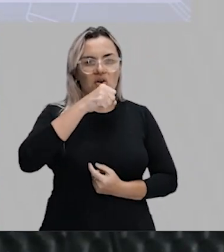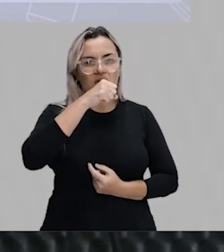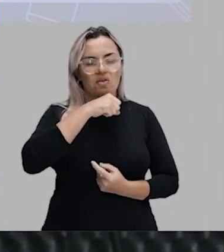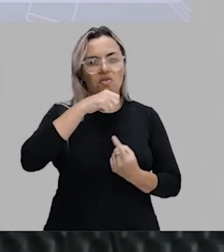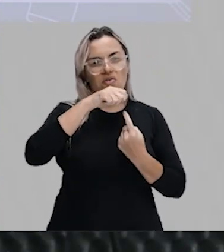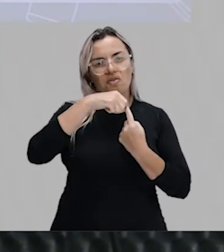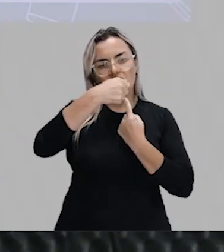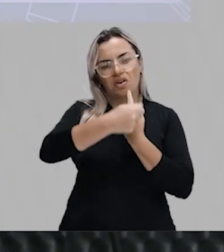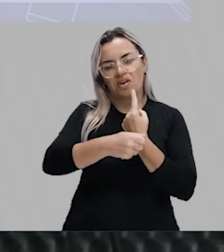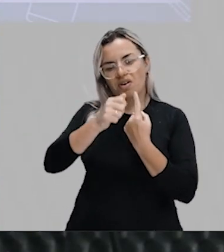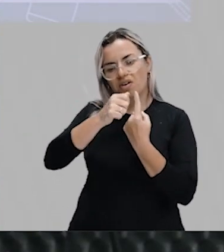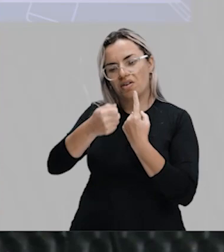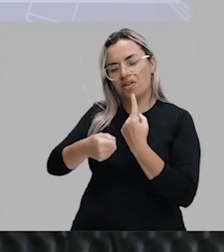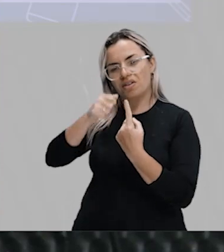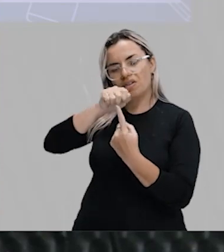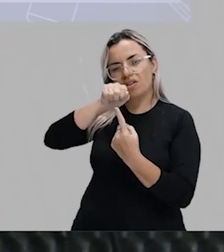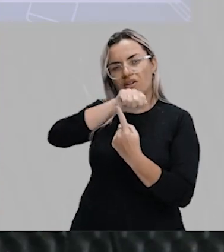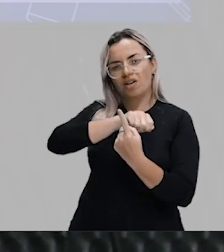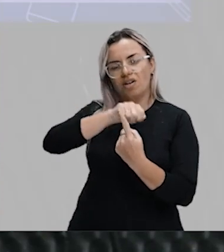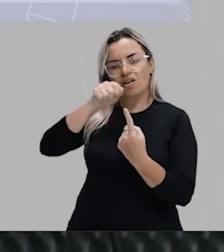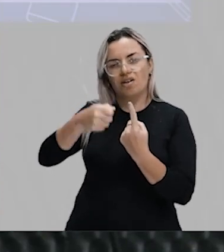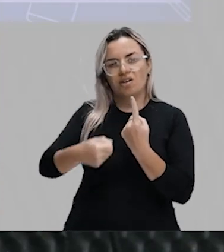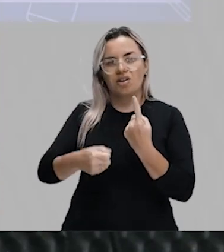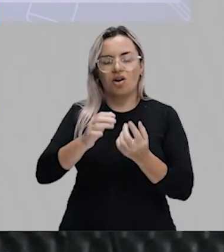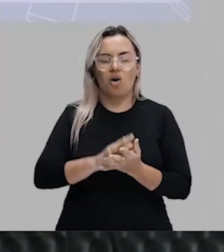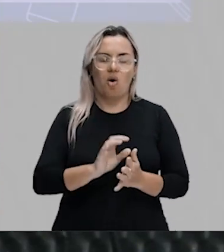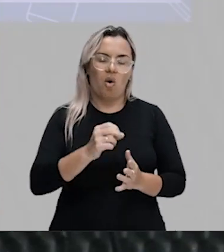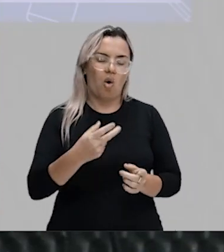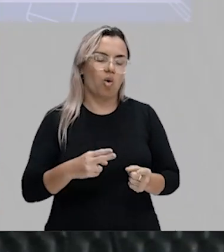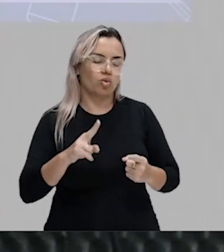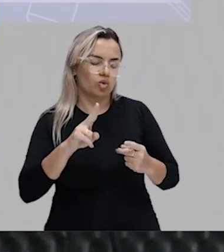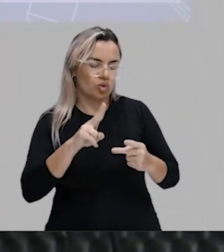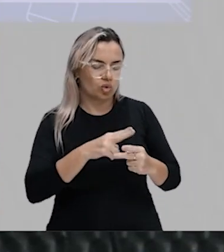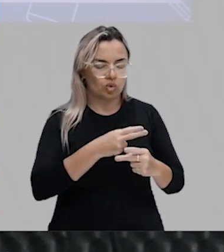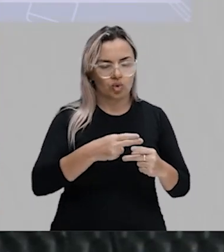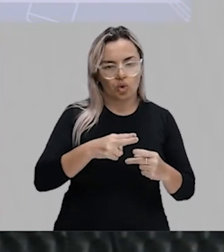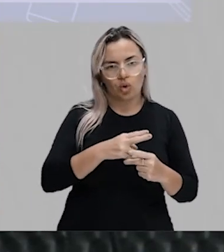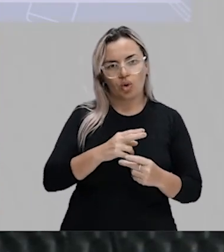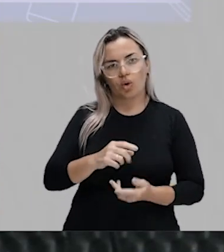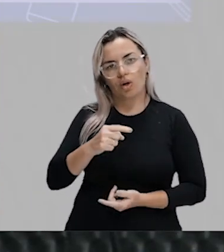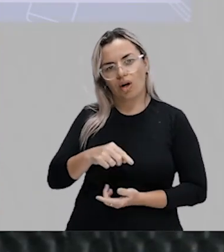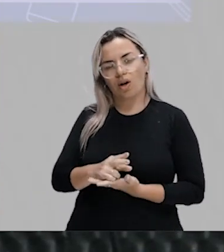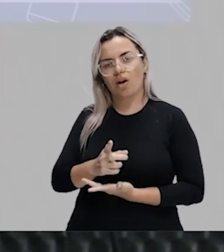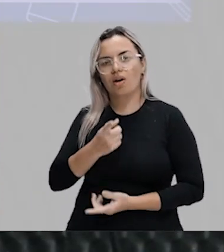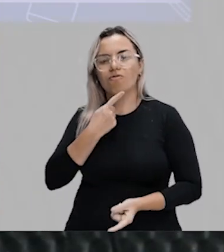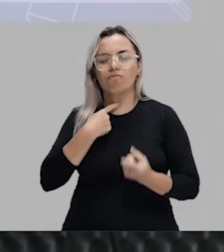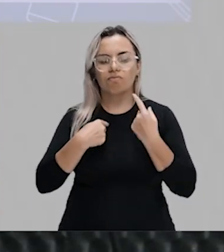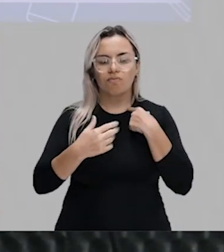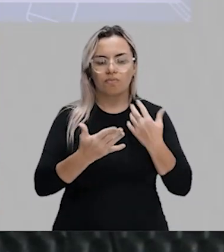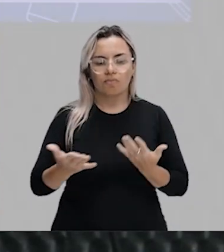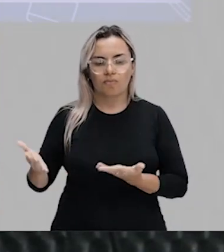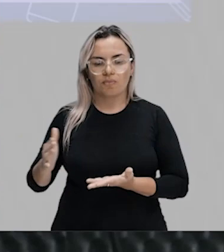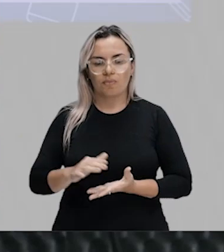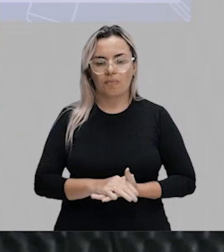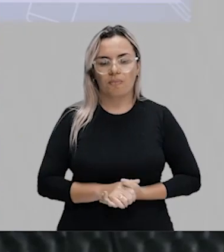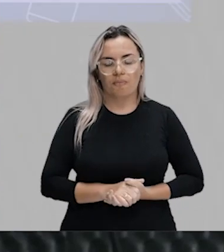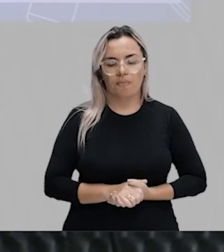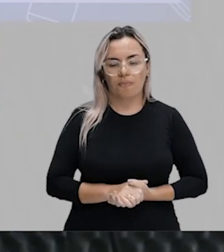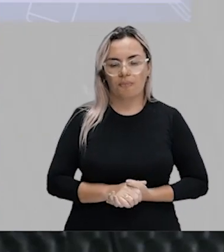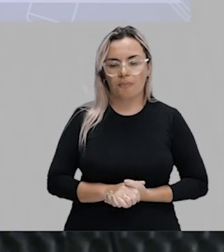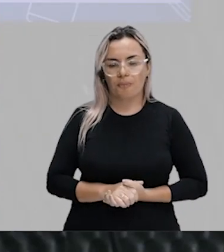Ficar com vontade de um sorvete, de chocolate. Por exemplo. Dar ganas de. Helado, de.